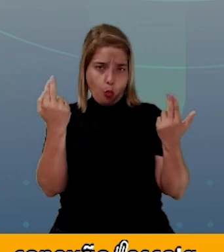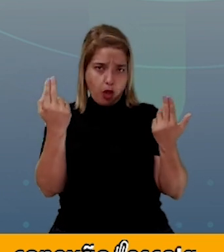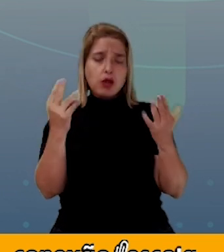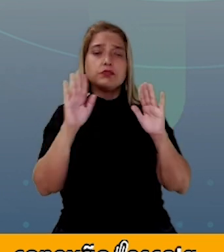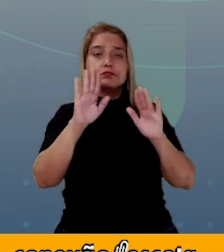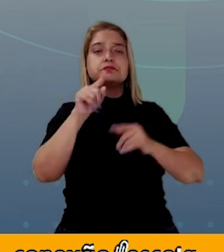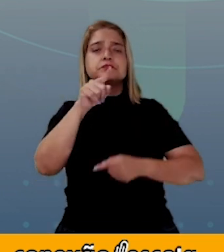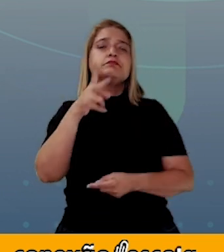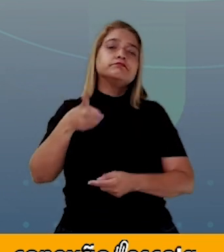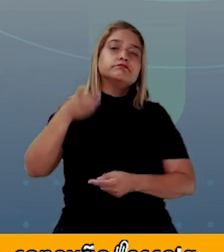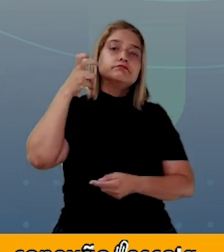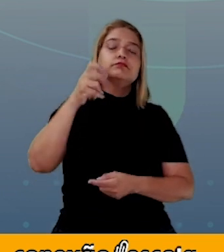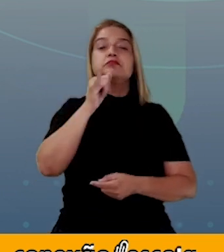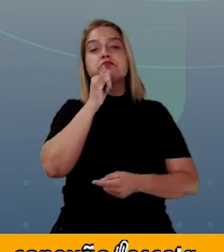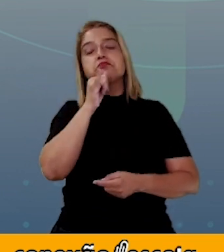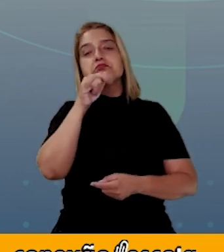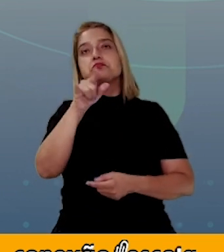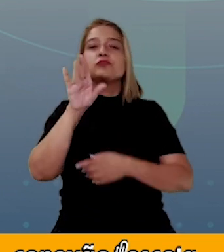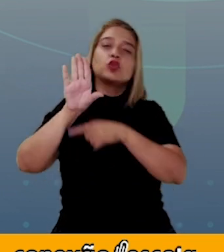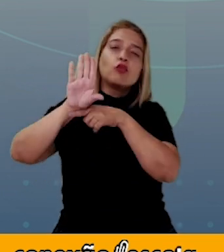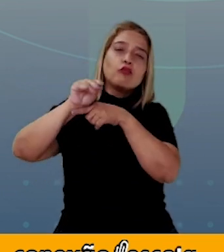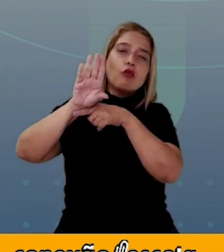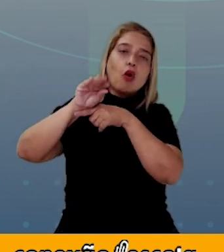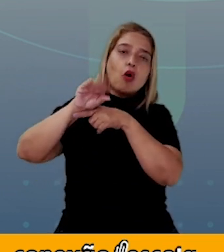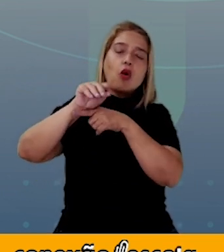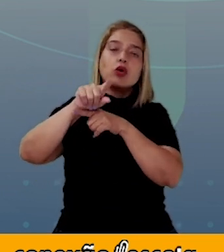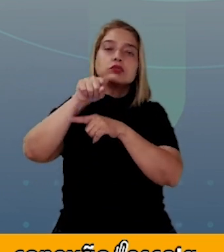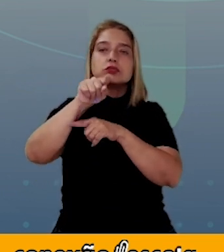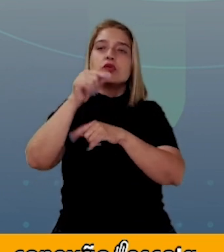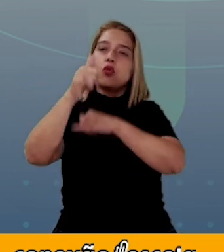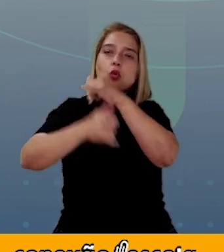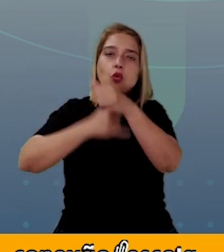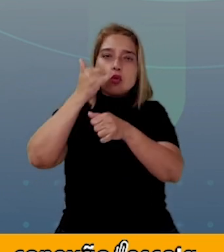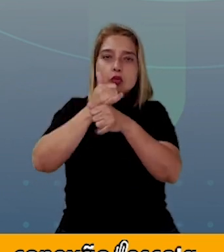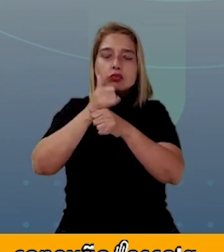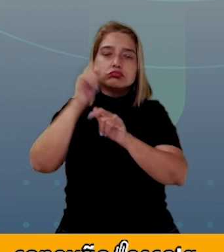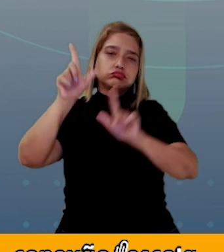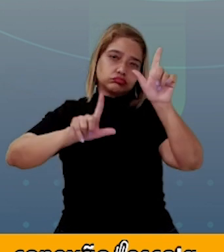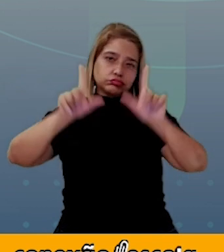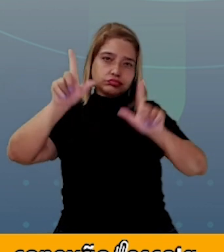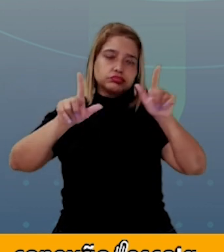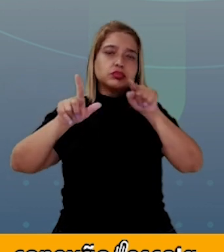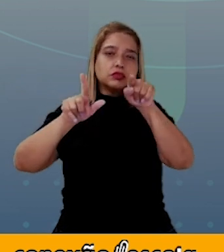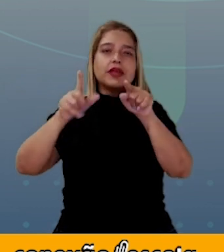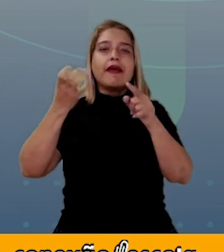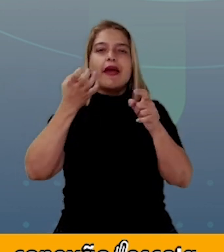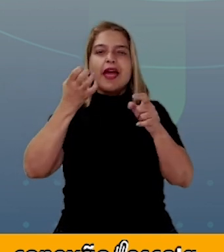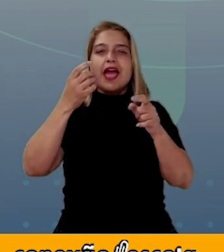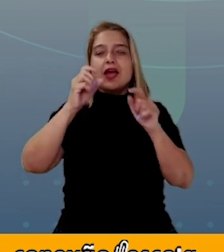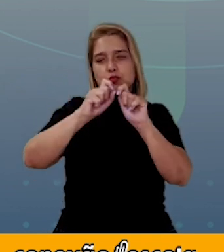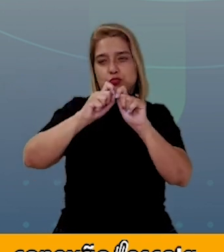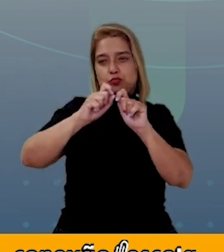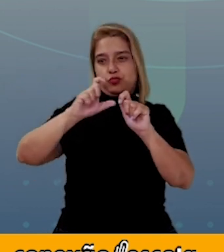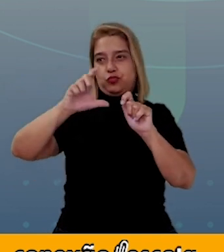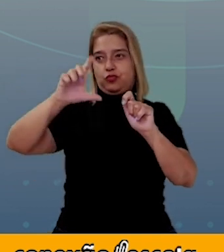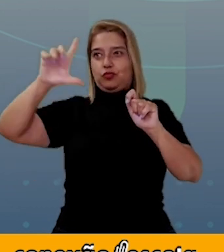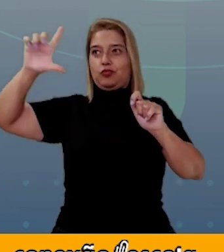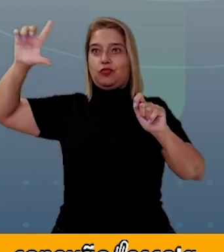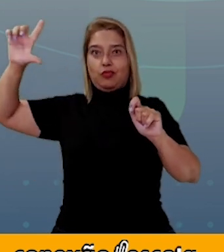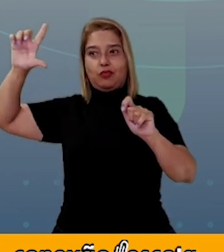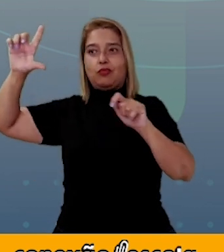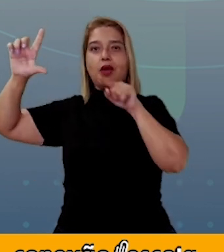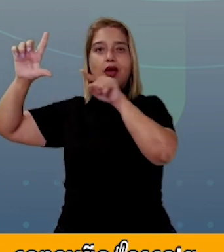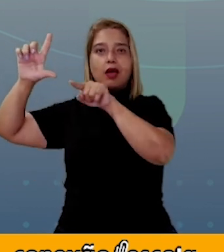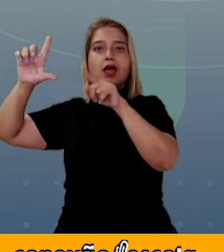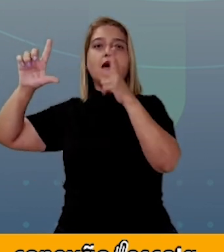exemplo, quando nós temos uma foto no computador e eu estico um lado só? Ali